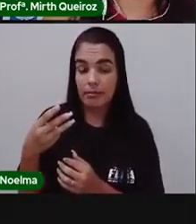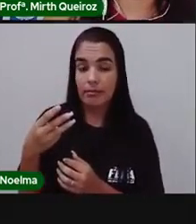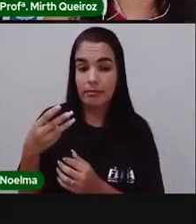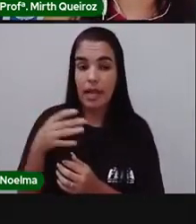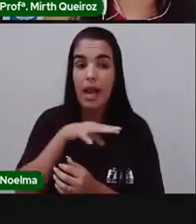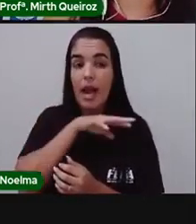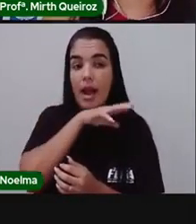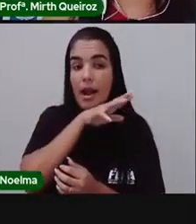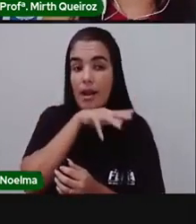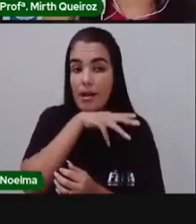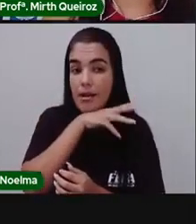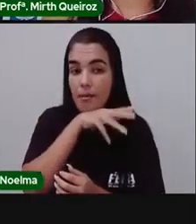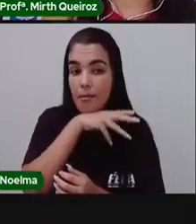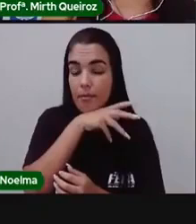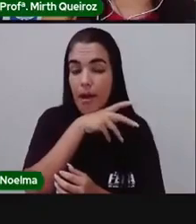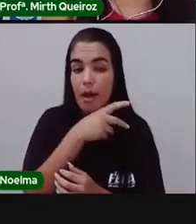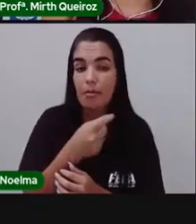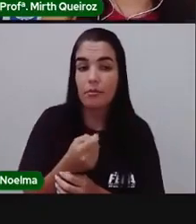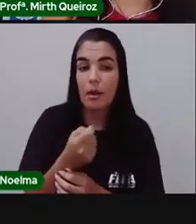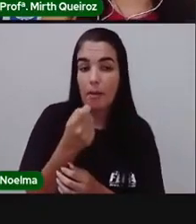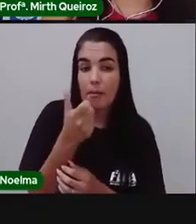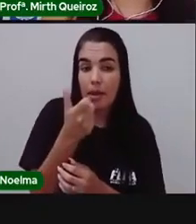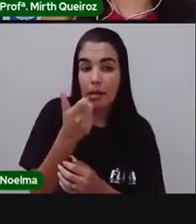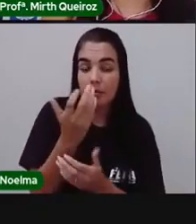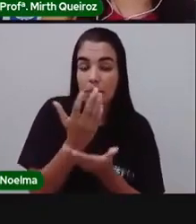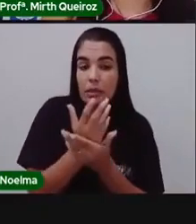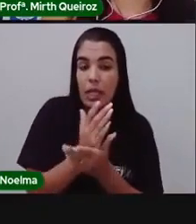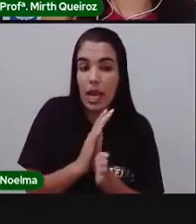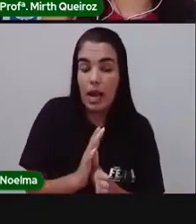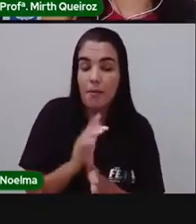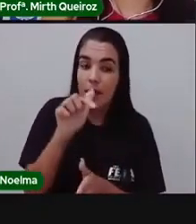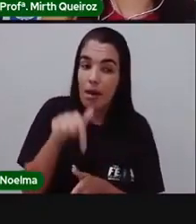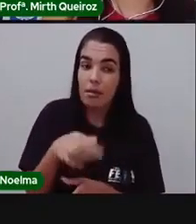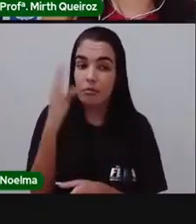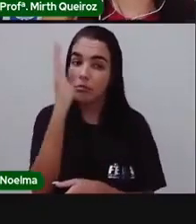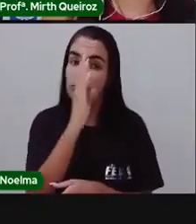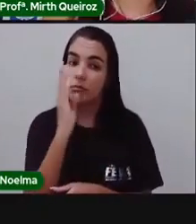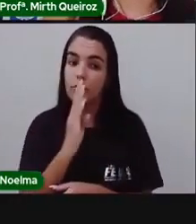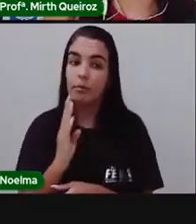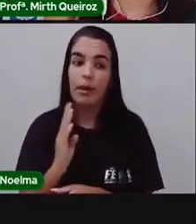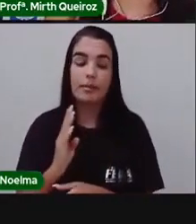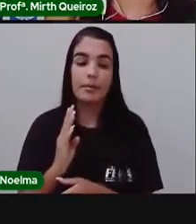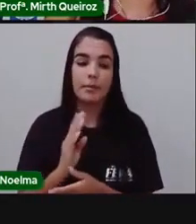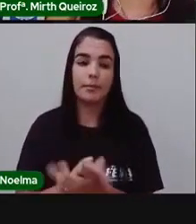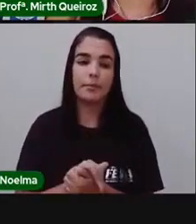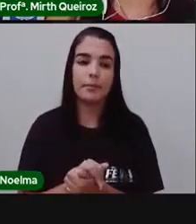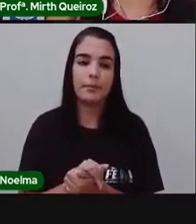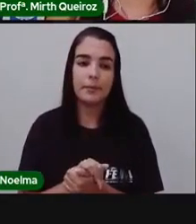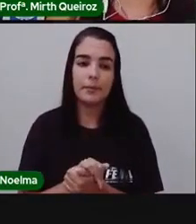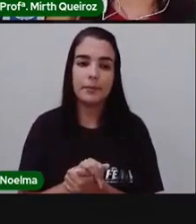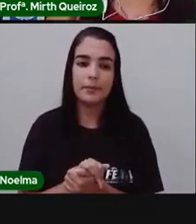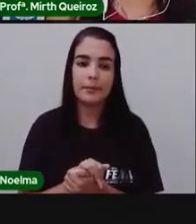extinção no Brasil, foi, foram de 1173, certo?